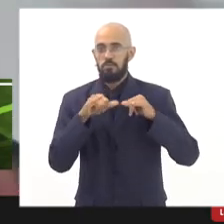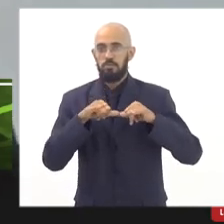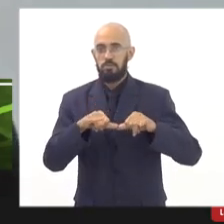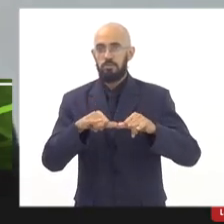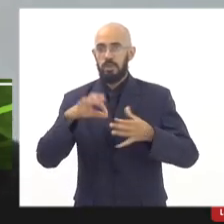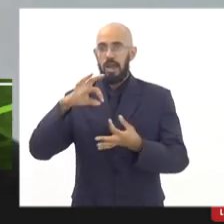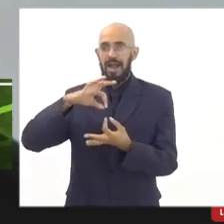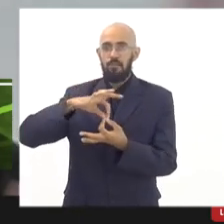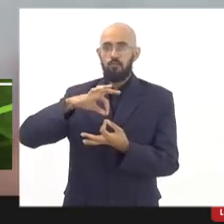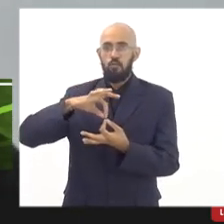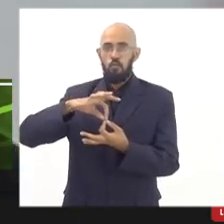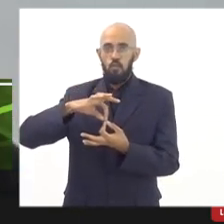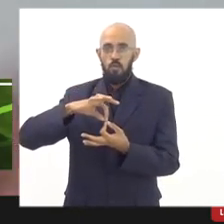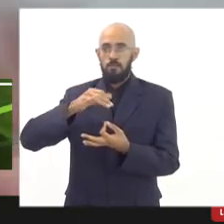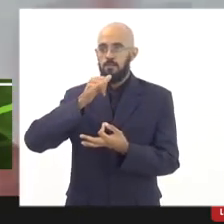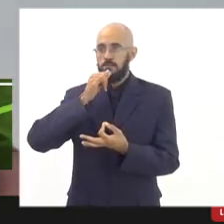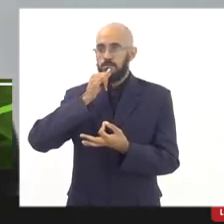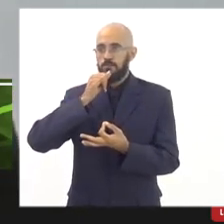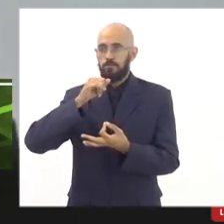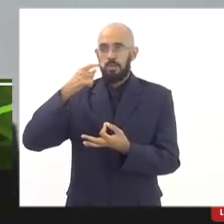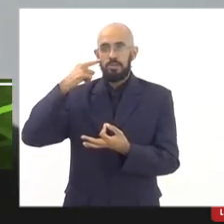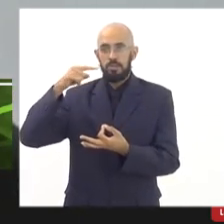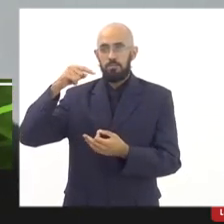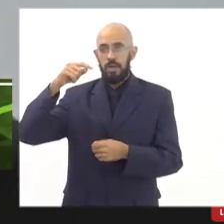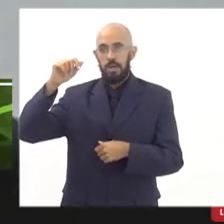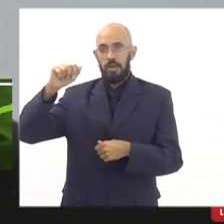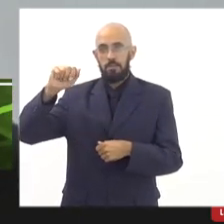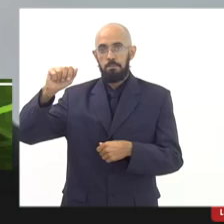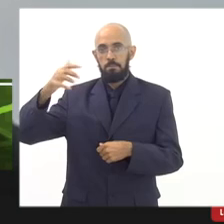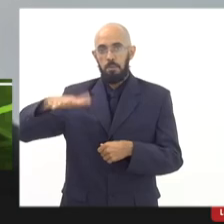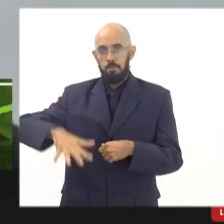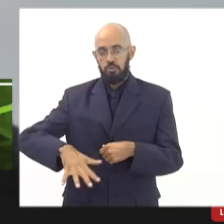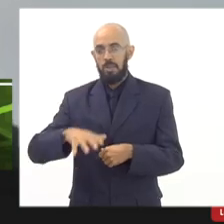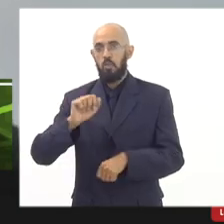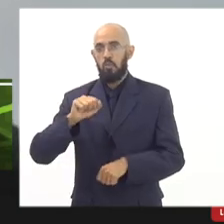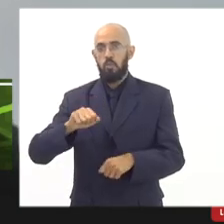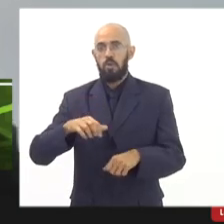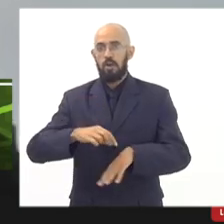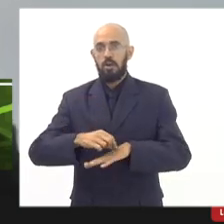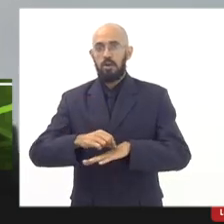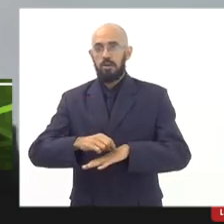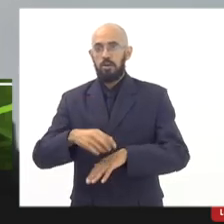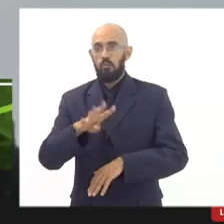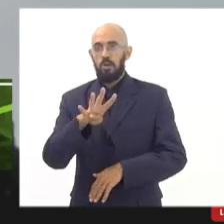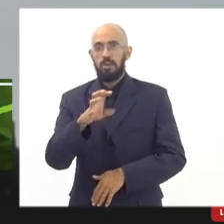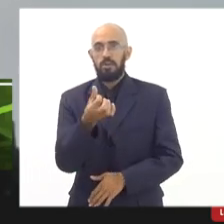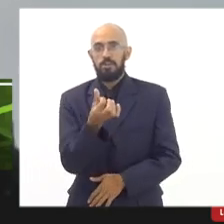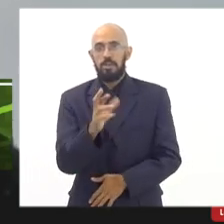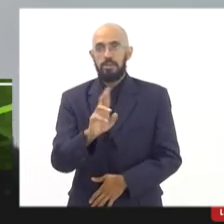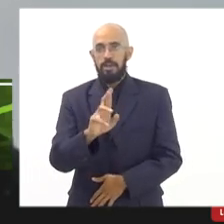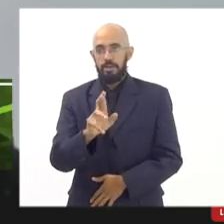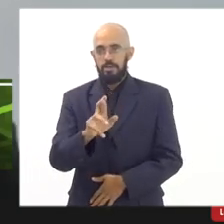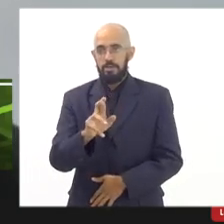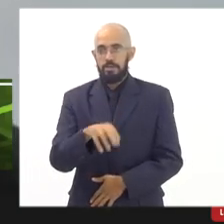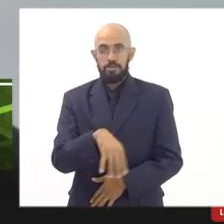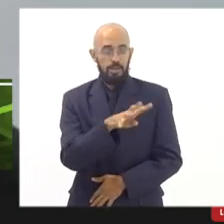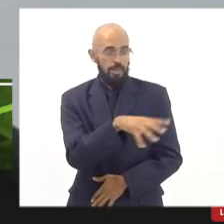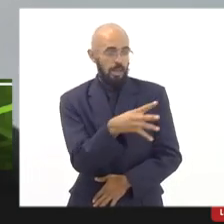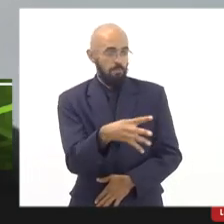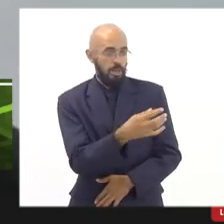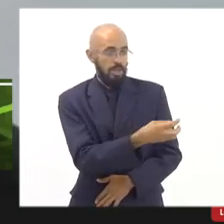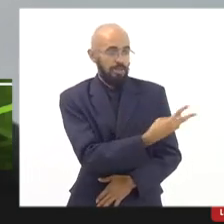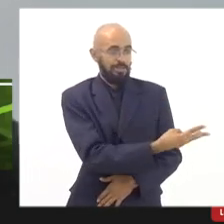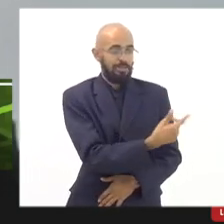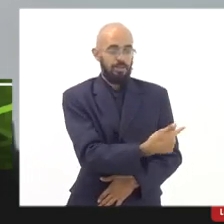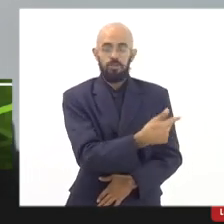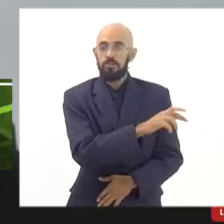uma promoção, semana da carne, dia da carne no Carrefour, R$ 46,00 o quilo do patinho. Na tabela FGV, tem R$